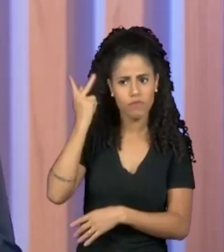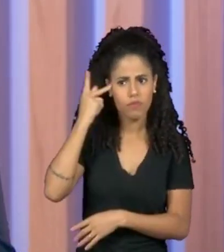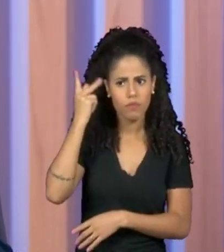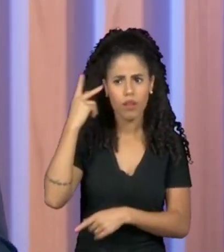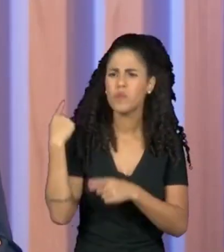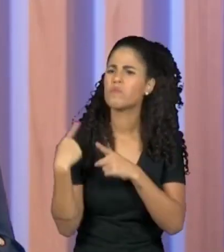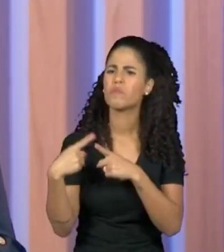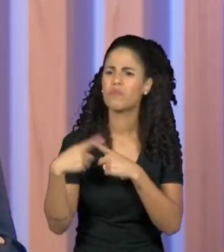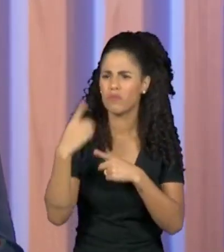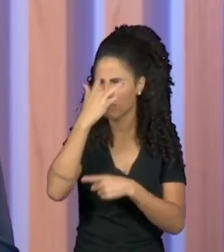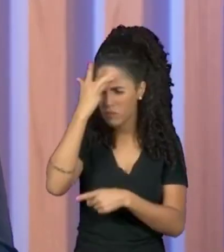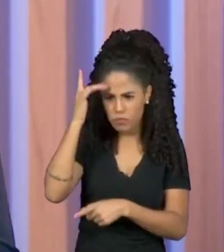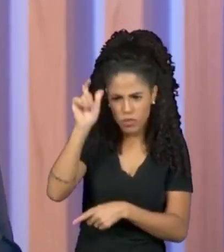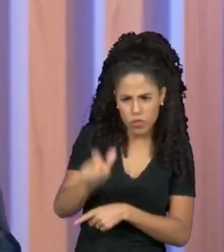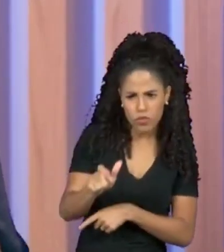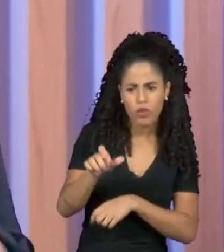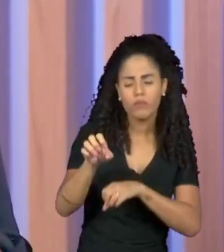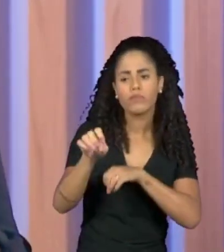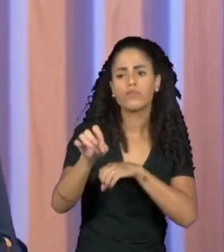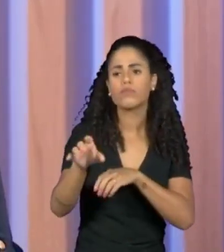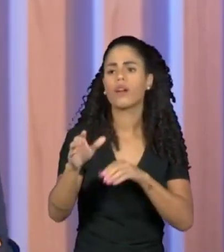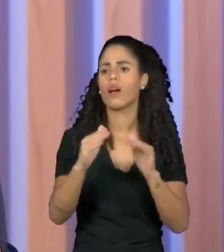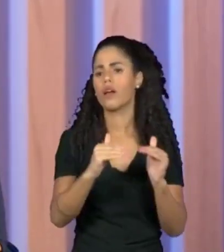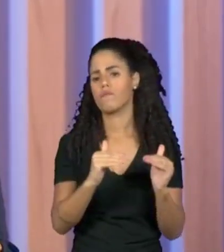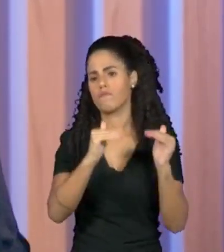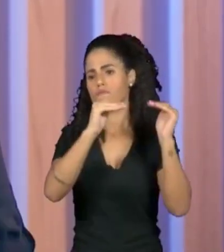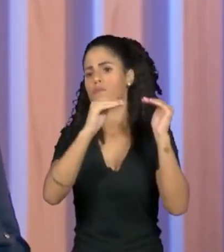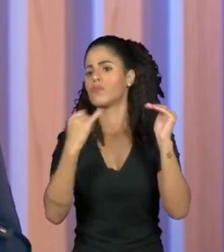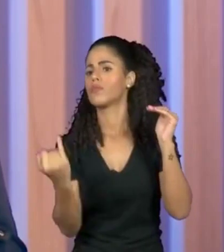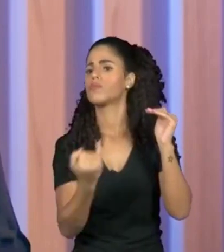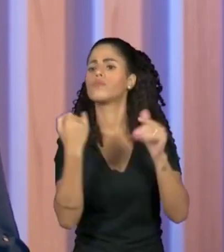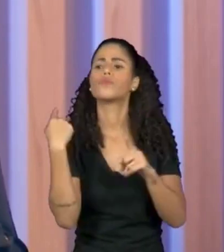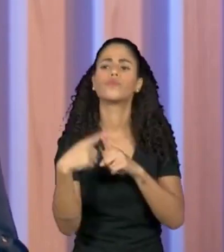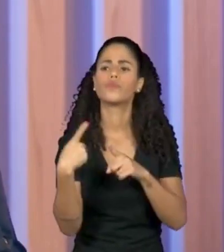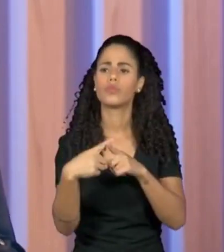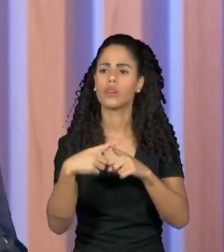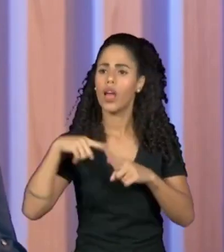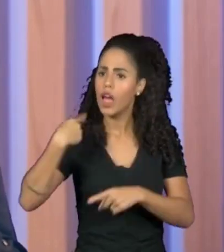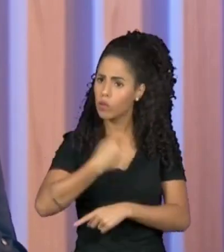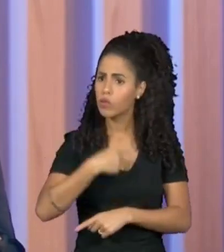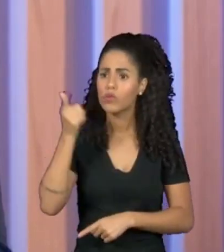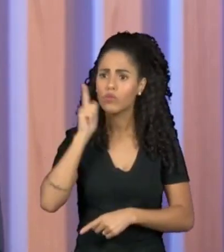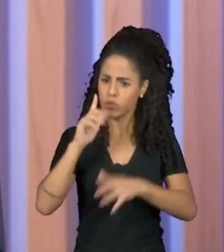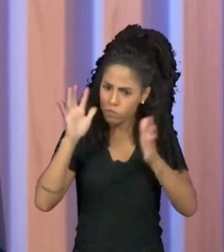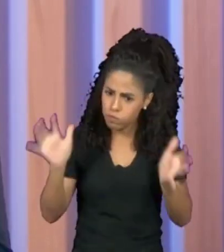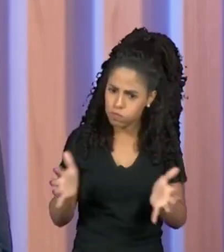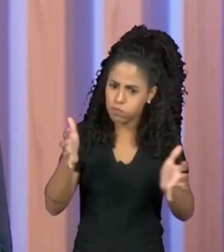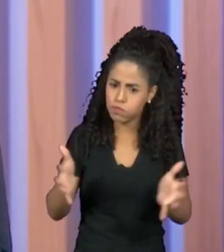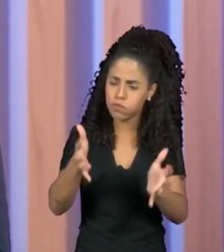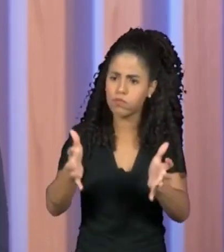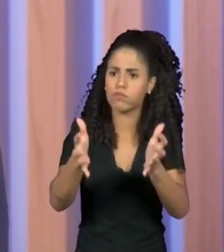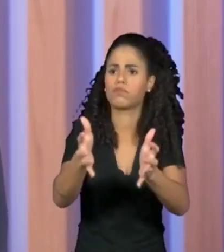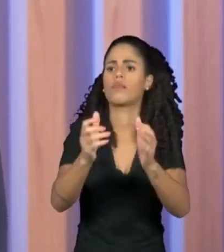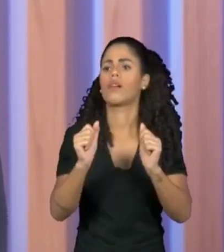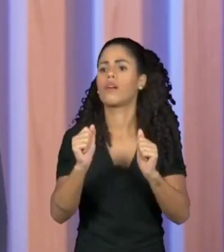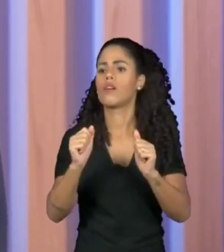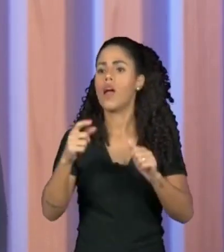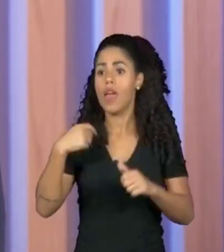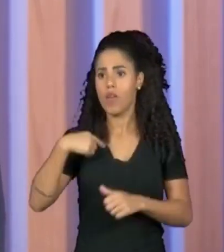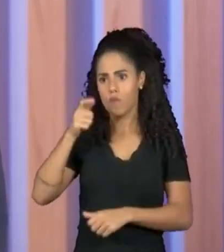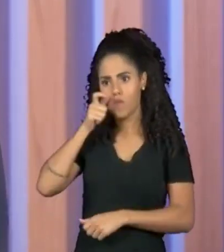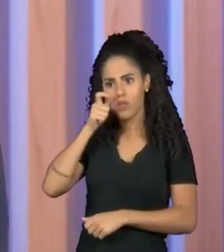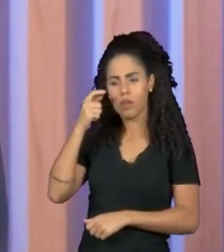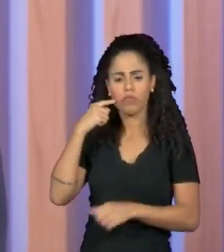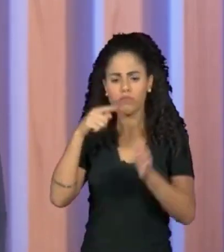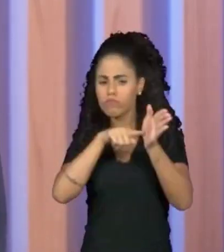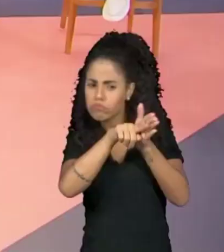por que uma curadoria sem hierarquias ela é importante, é porque a gente movimenta a cadeia produtiva. Se eu sou uma curadora que tô interessada